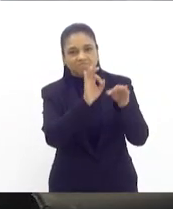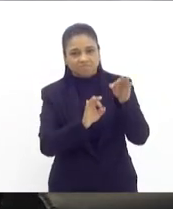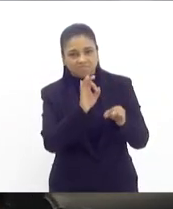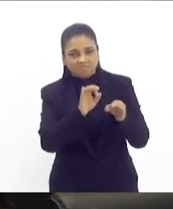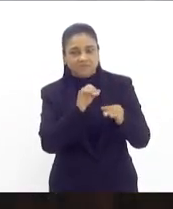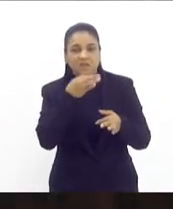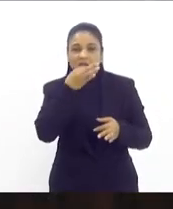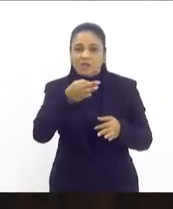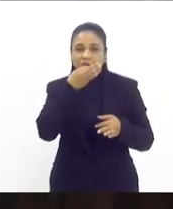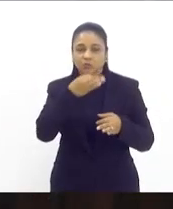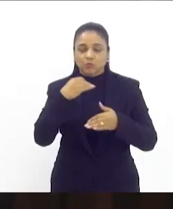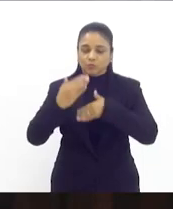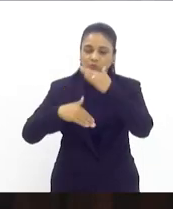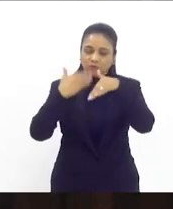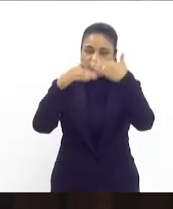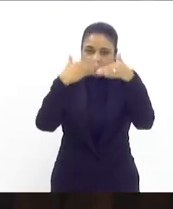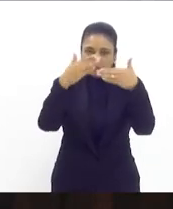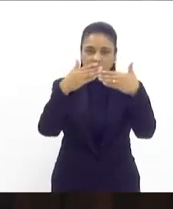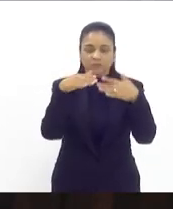Desenvolvimento Regional,